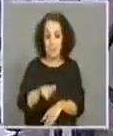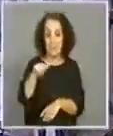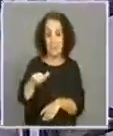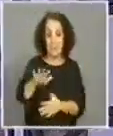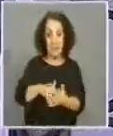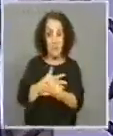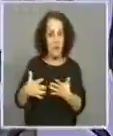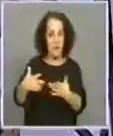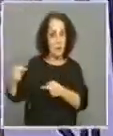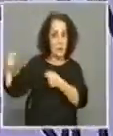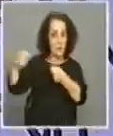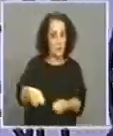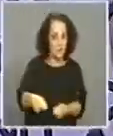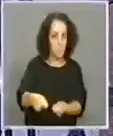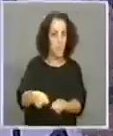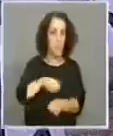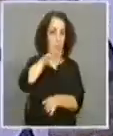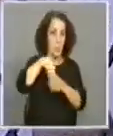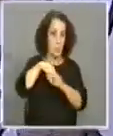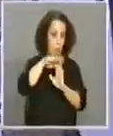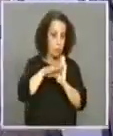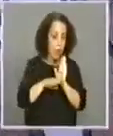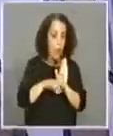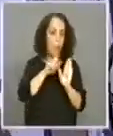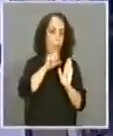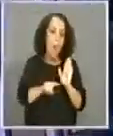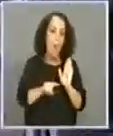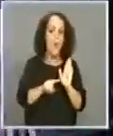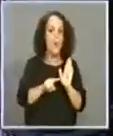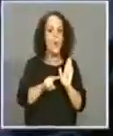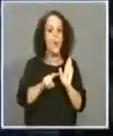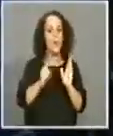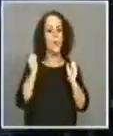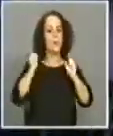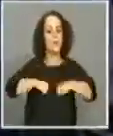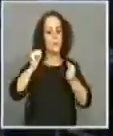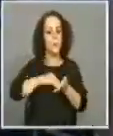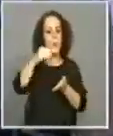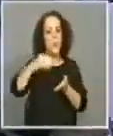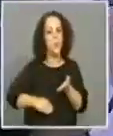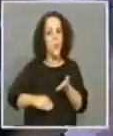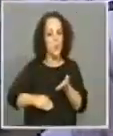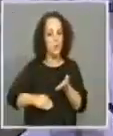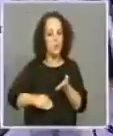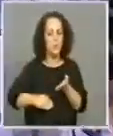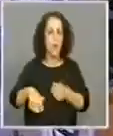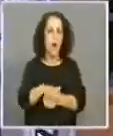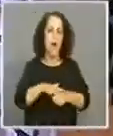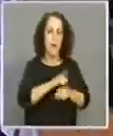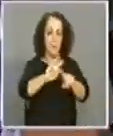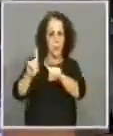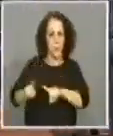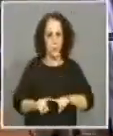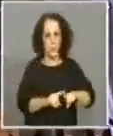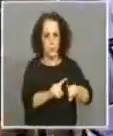atração de investimento e das medidas que ele contém, podemos já celebrar um conjunto de contratos de investimento em vários domínios e que